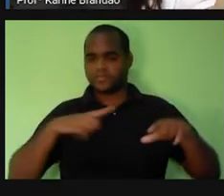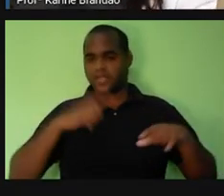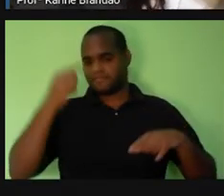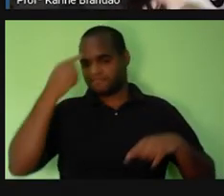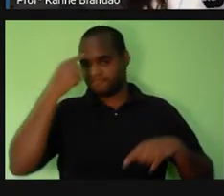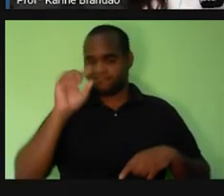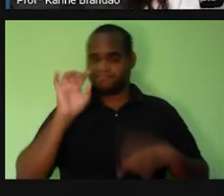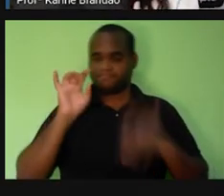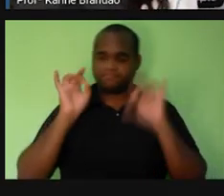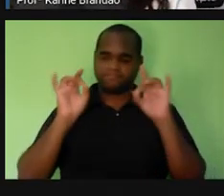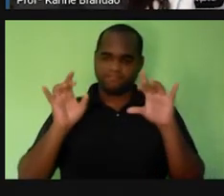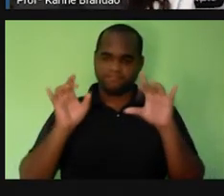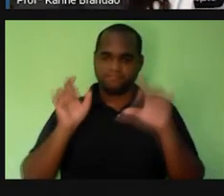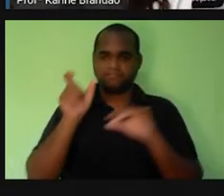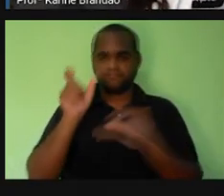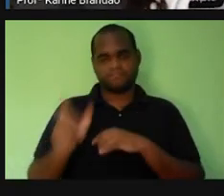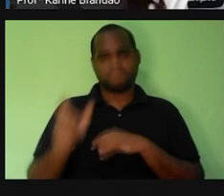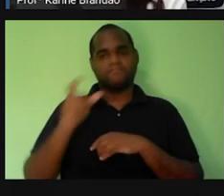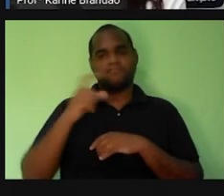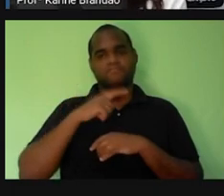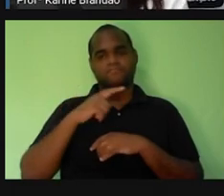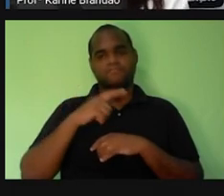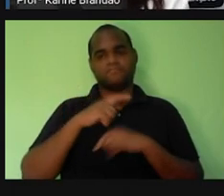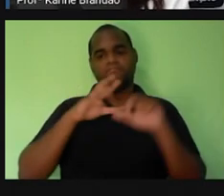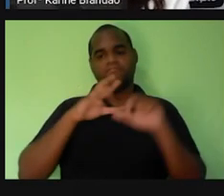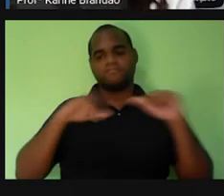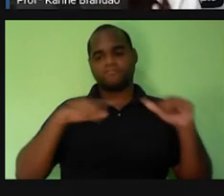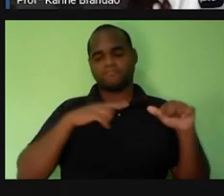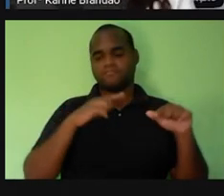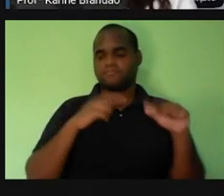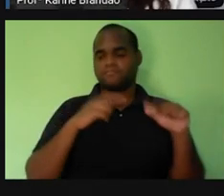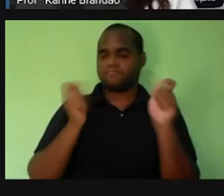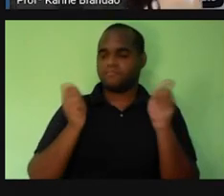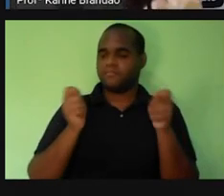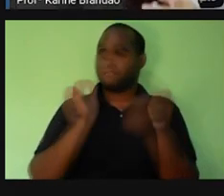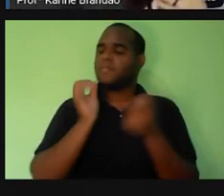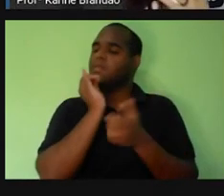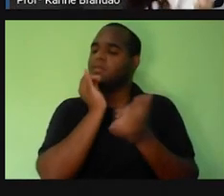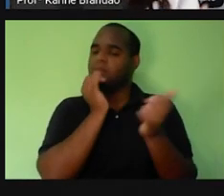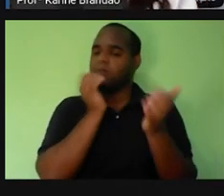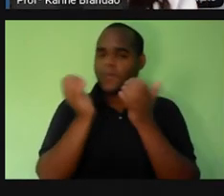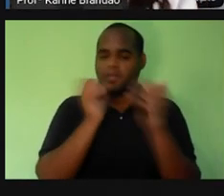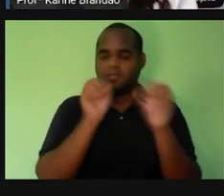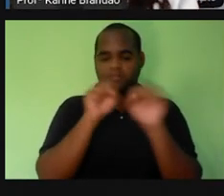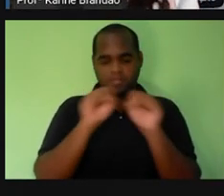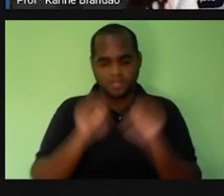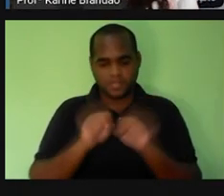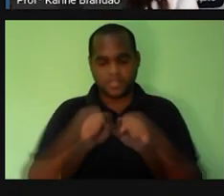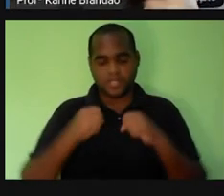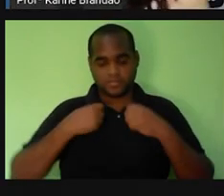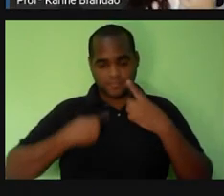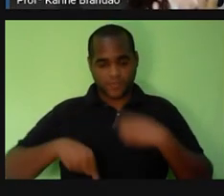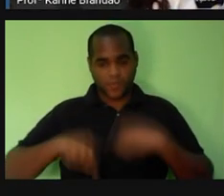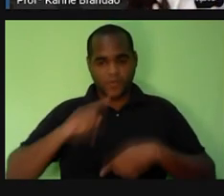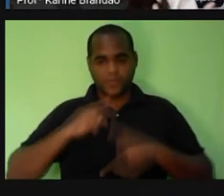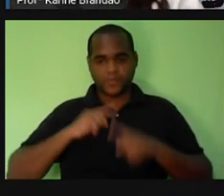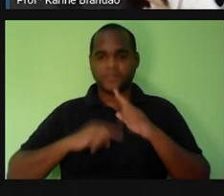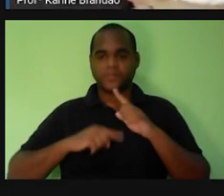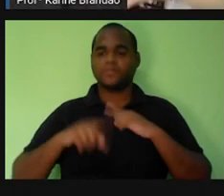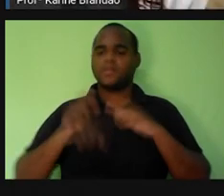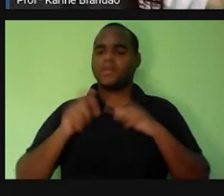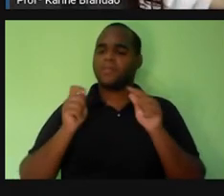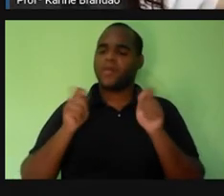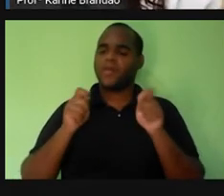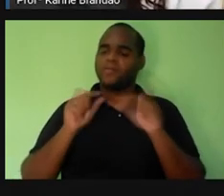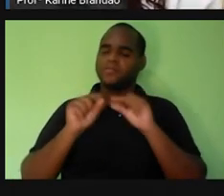específica, nós temos o que nós chamamos de sistemas. Por exemplo, o sistema digestório, ele tem uma função de quê? Uma